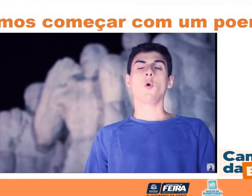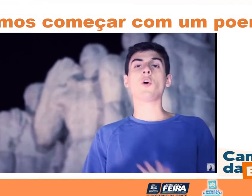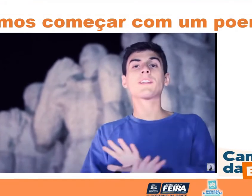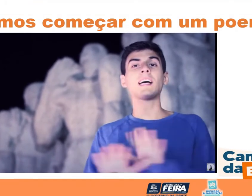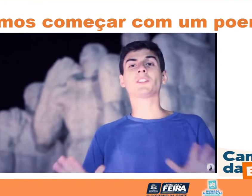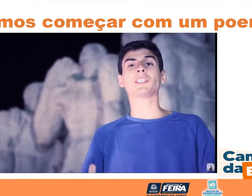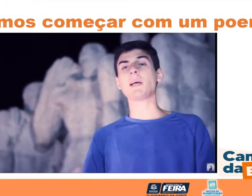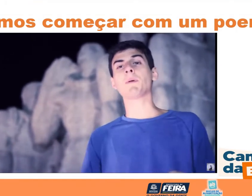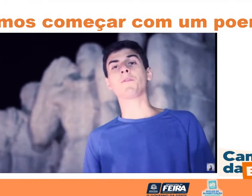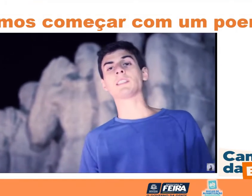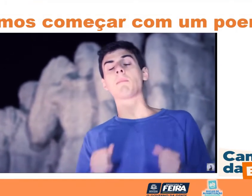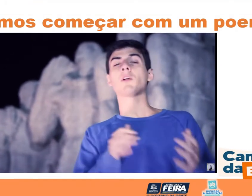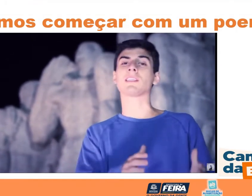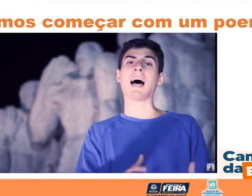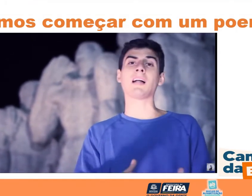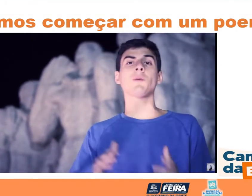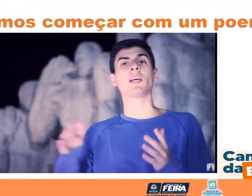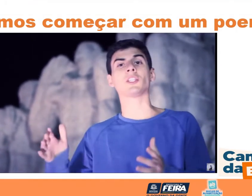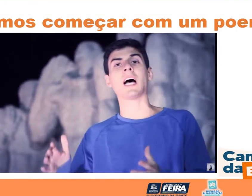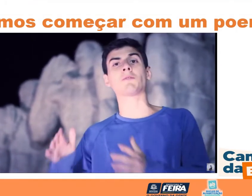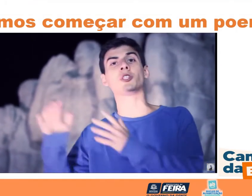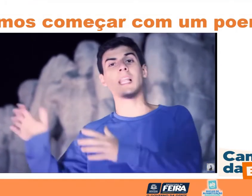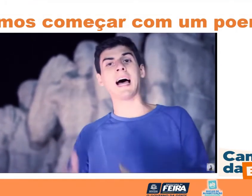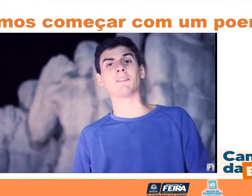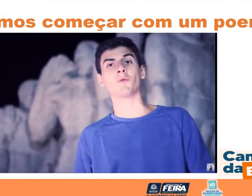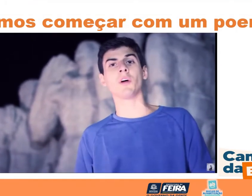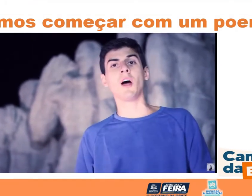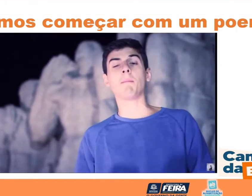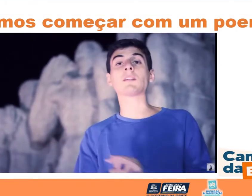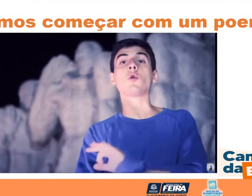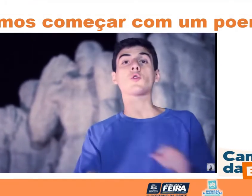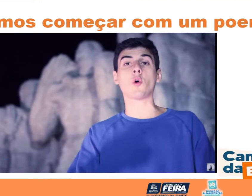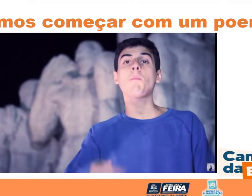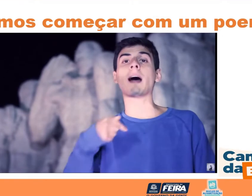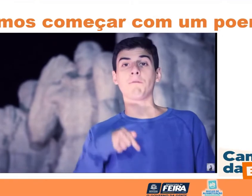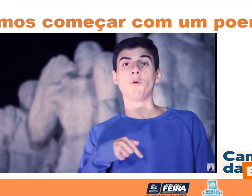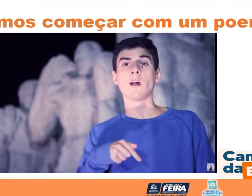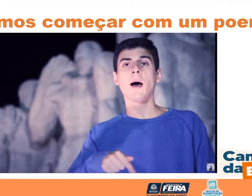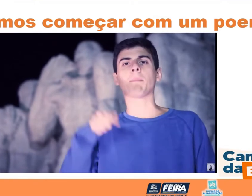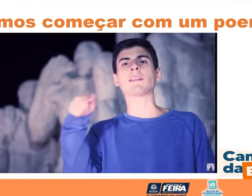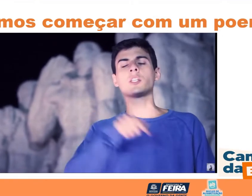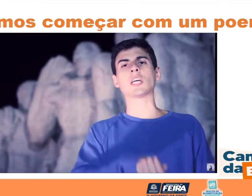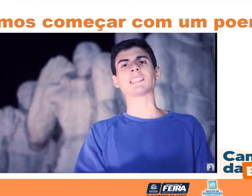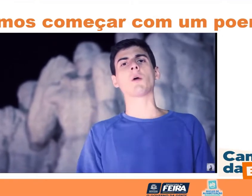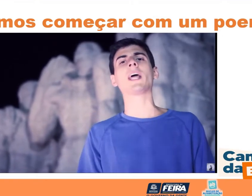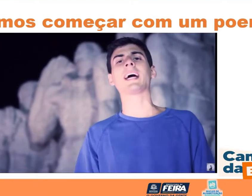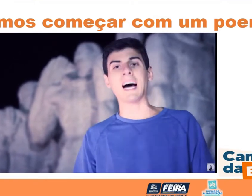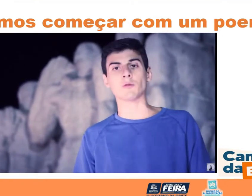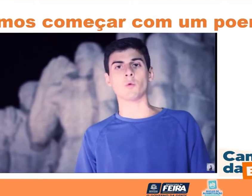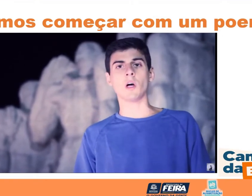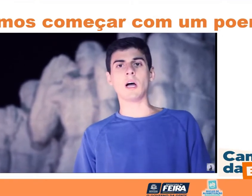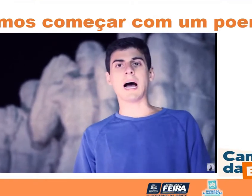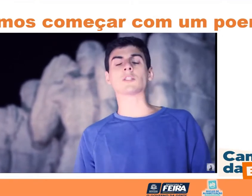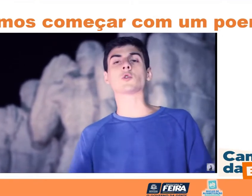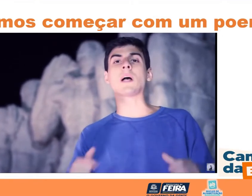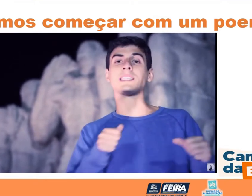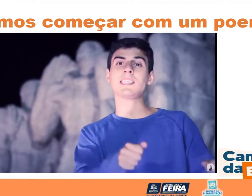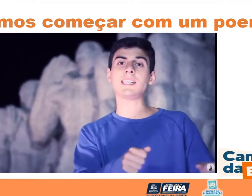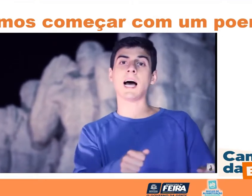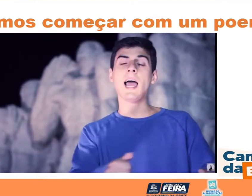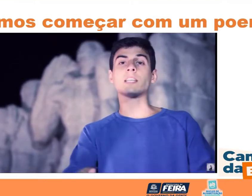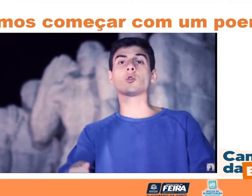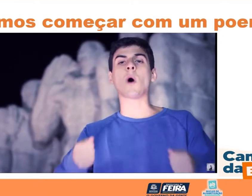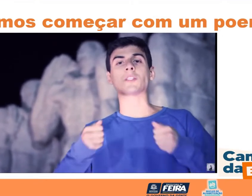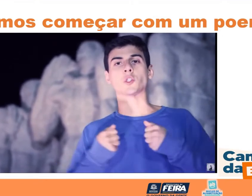O Nordeste sempre foi sabotado e deixado de lado, mas lutou com bravura para deixar seu legado. A sua